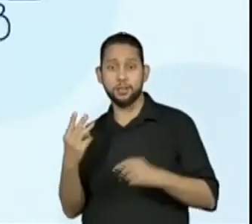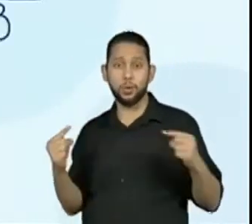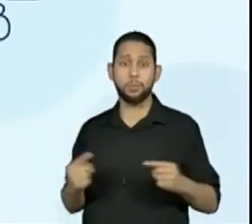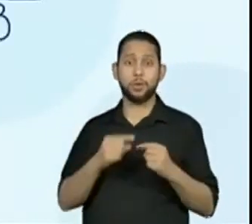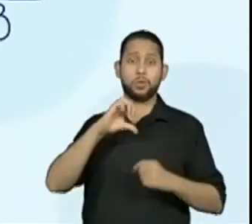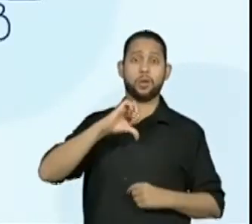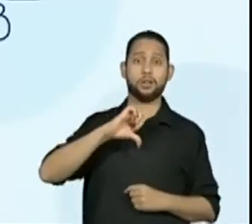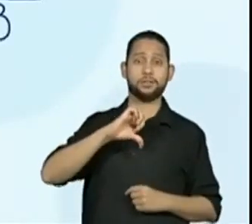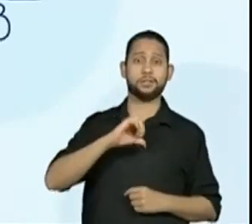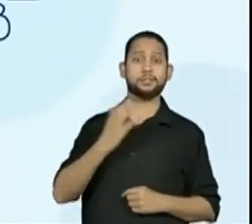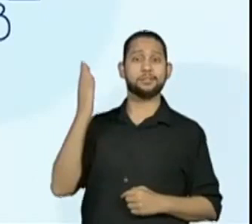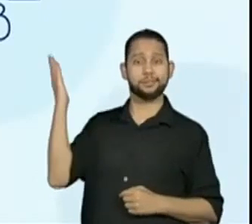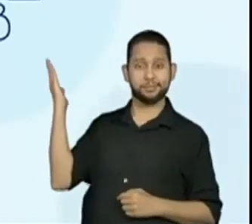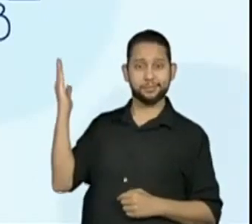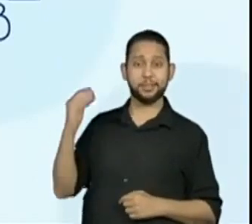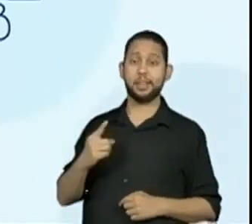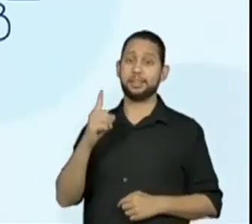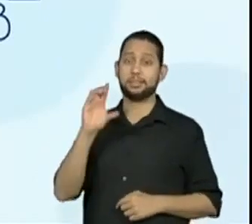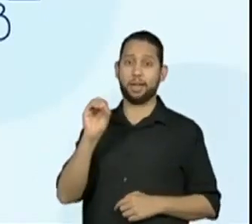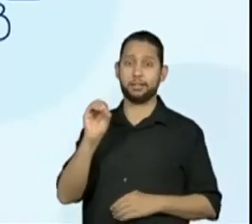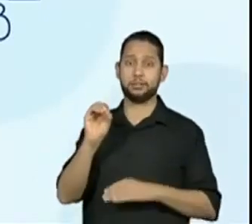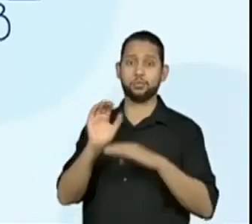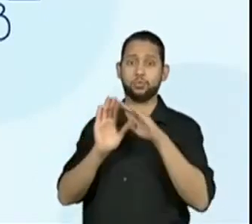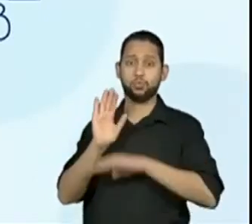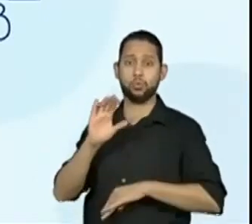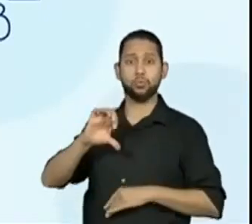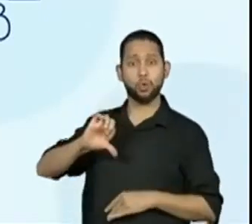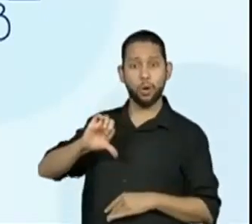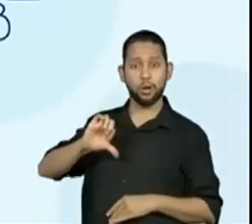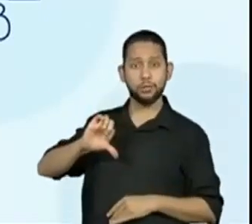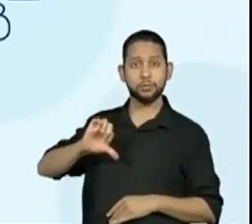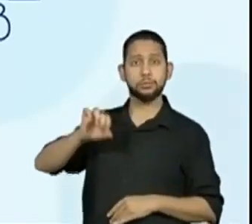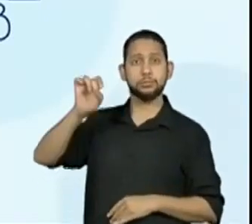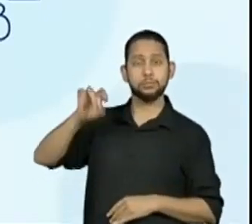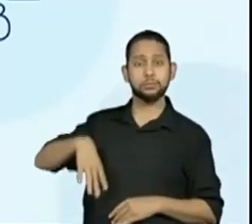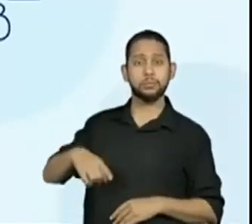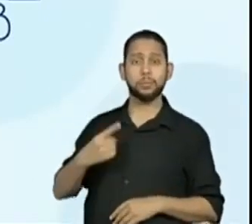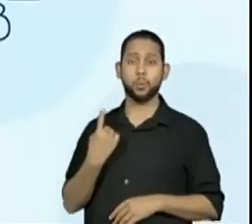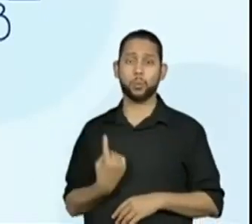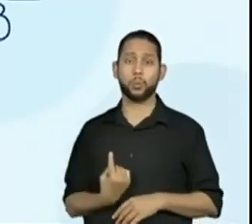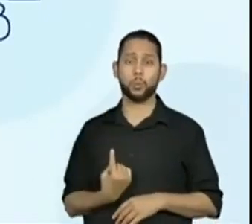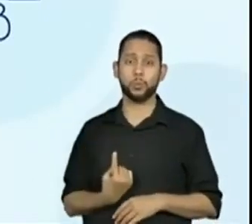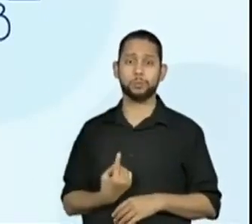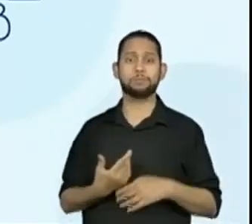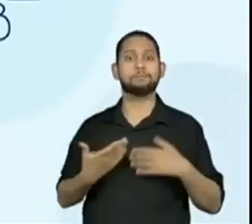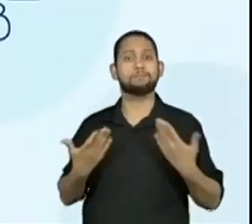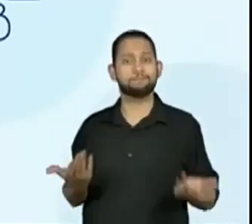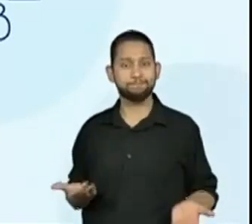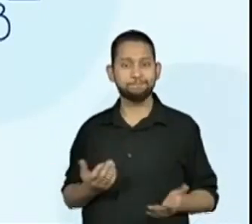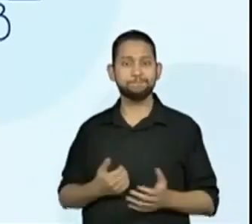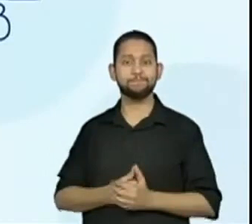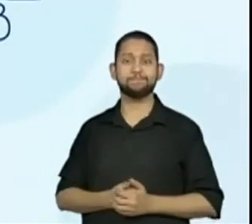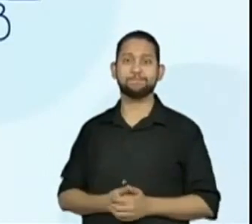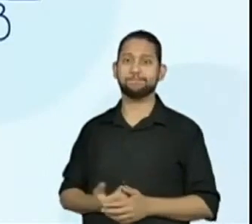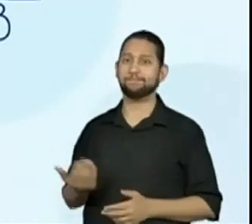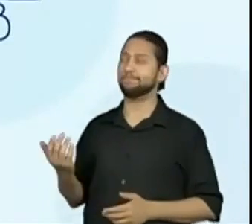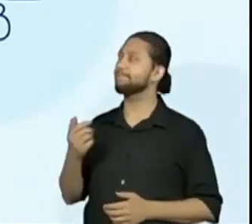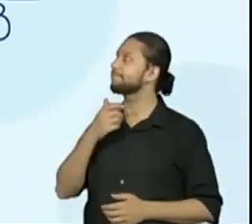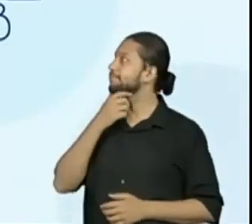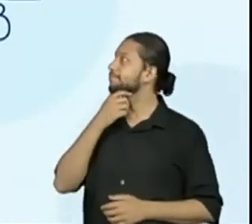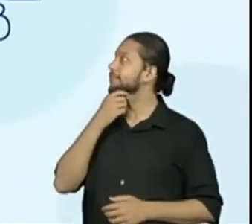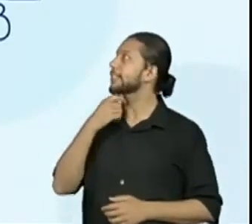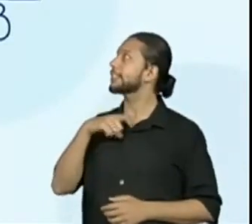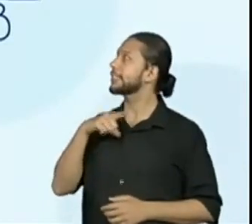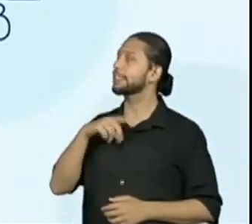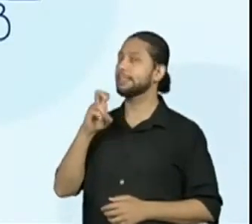3 é igual a 9, ok? 10 menos 9 é igual a 1. Mas eu tenho esse